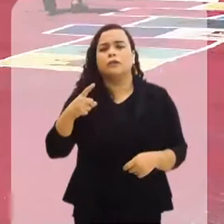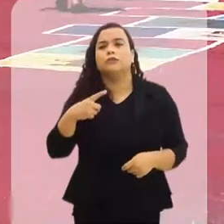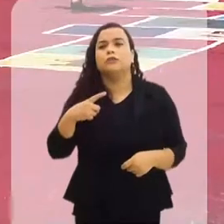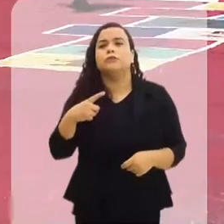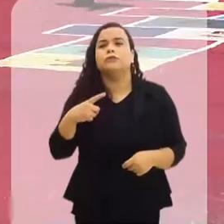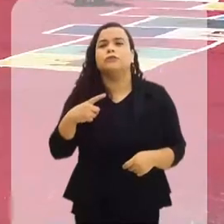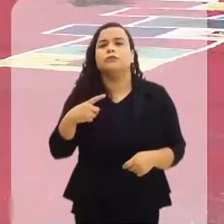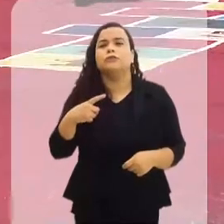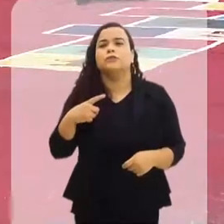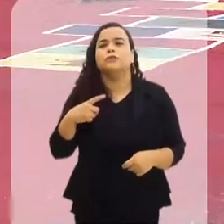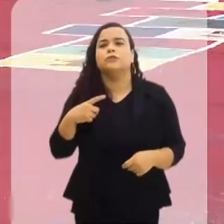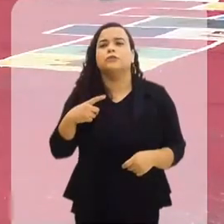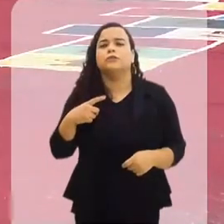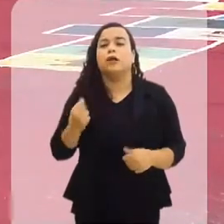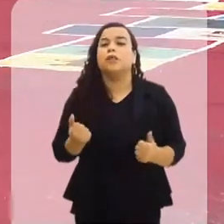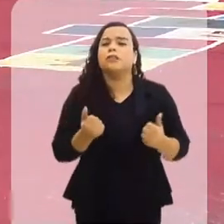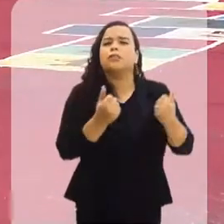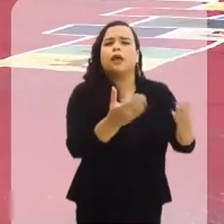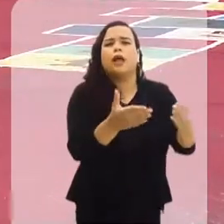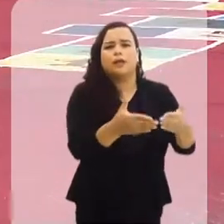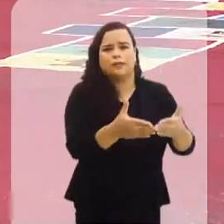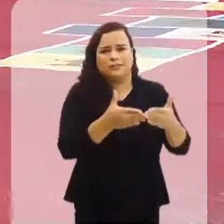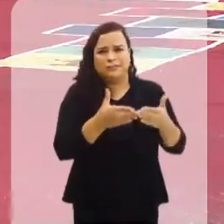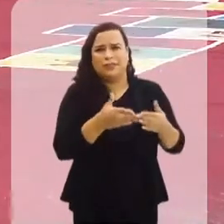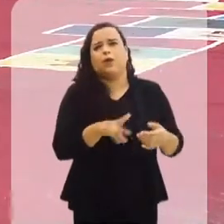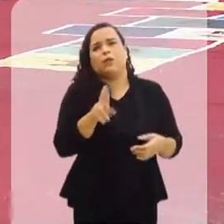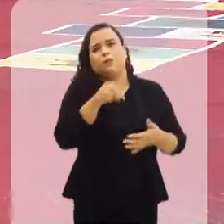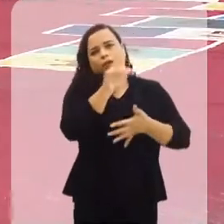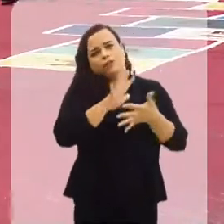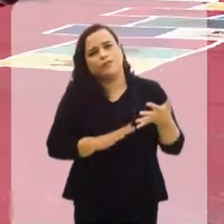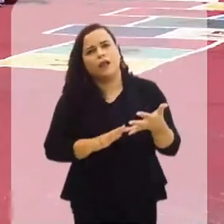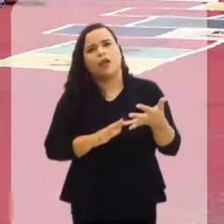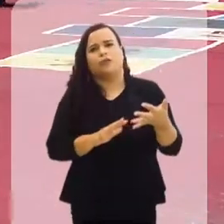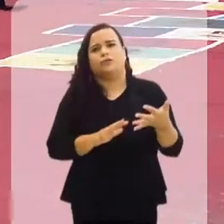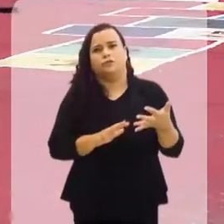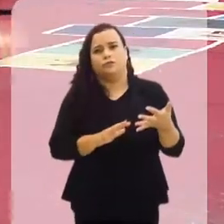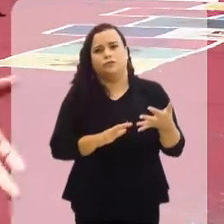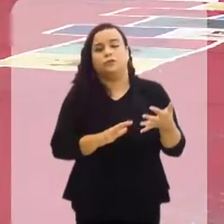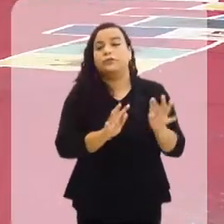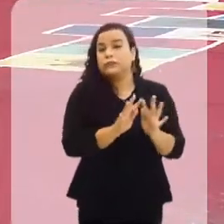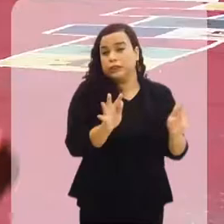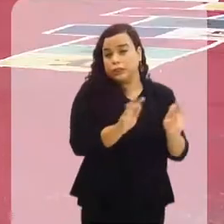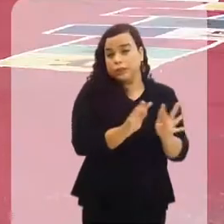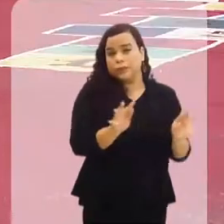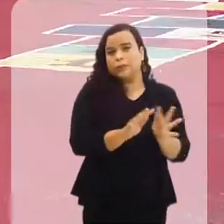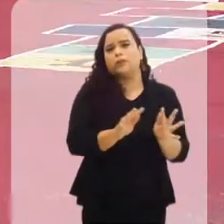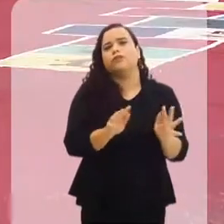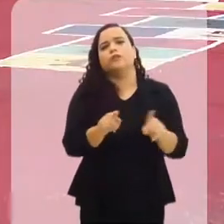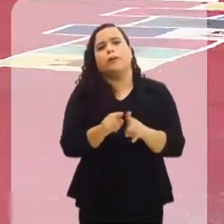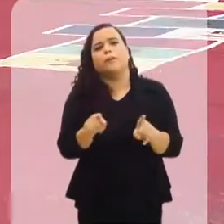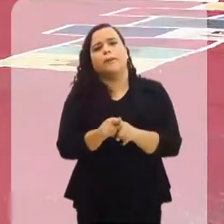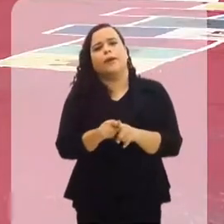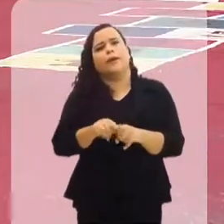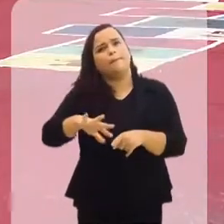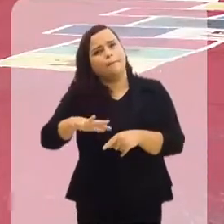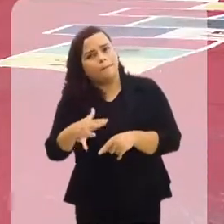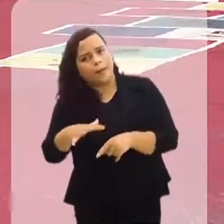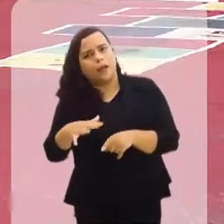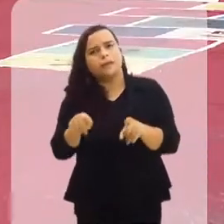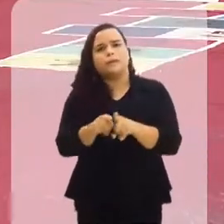capacidade de licenciar atividades de baixo, médio e